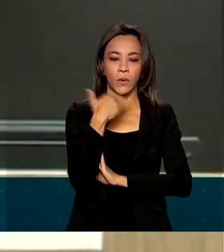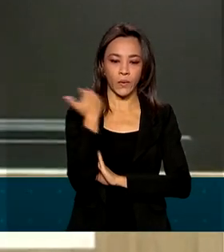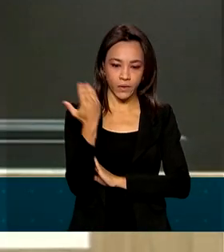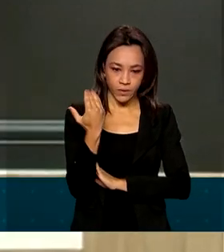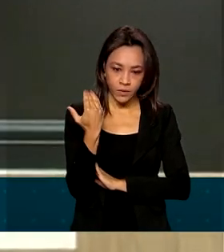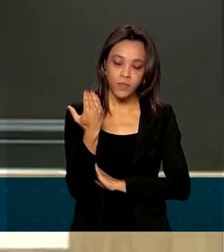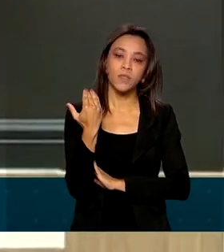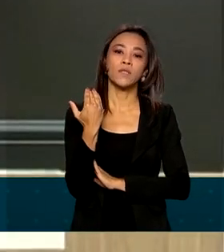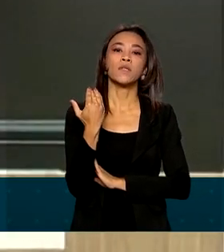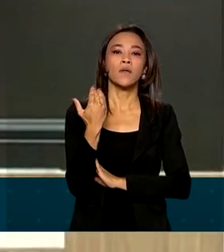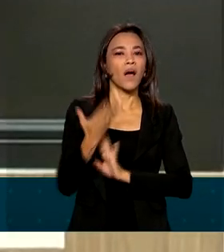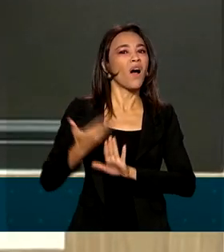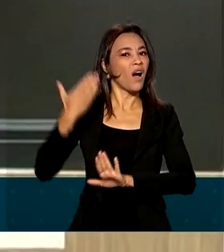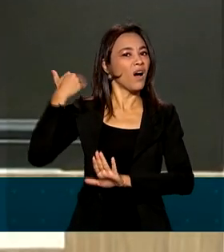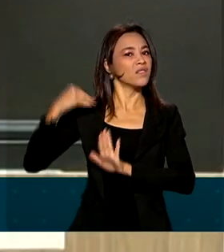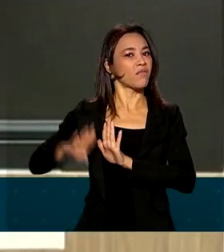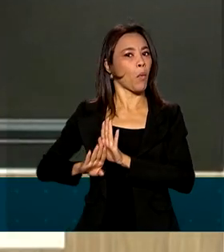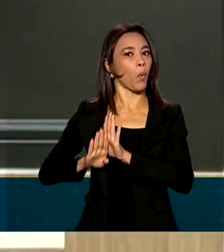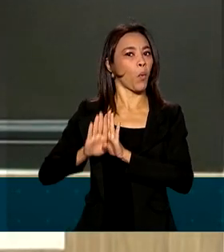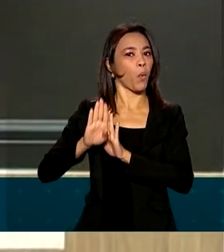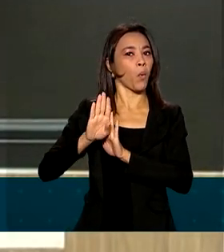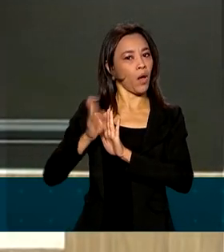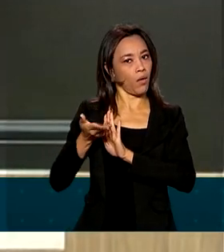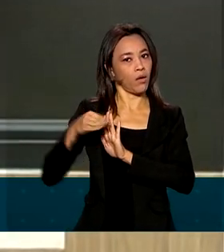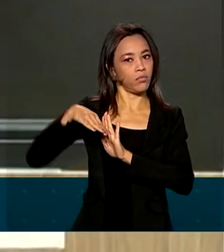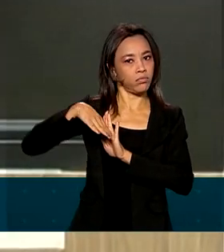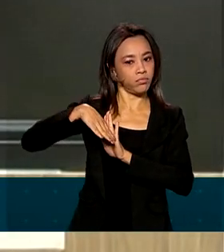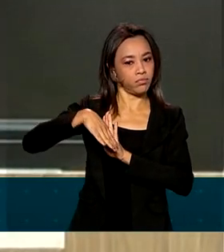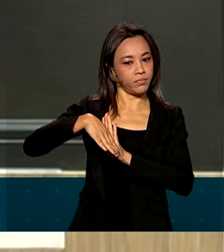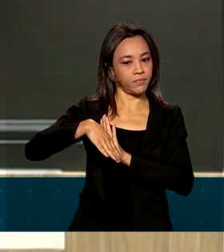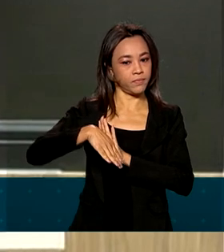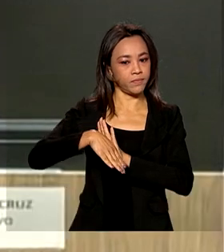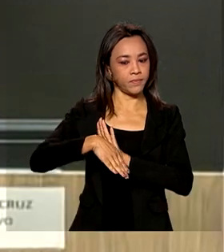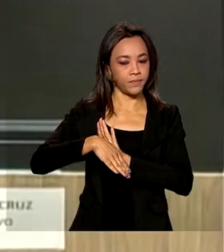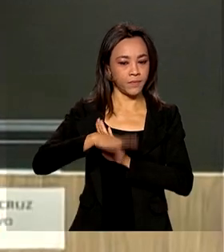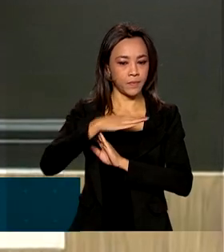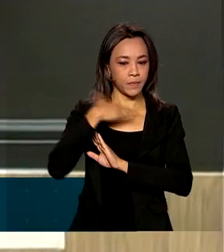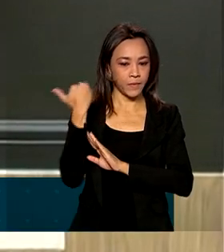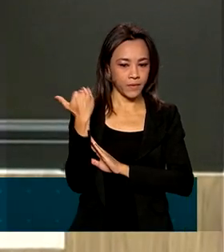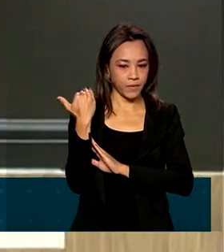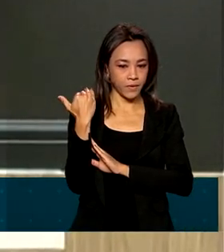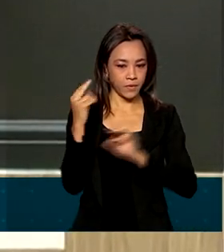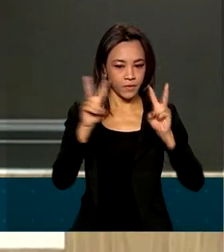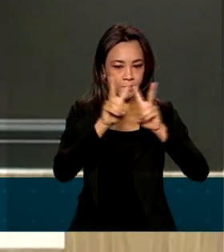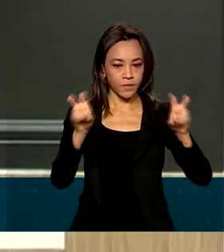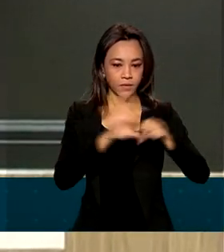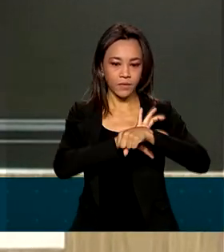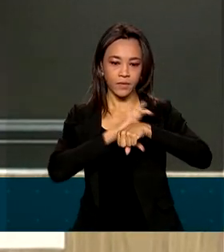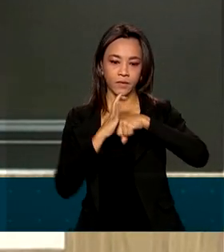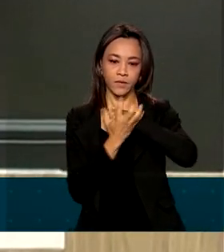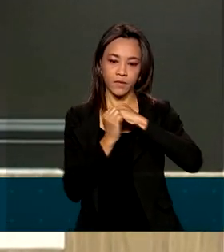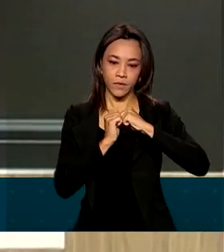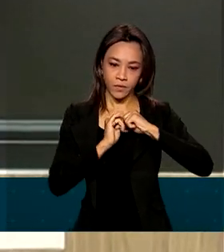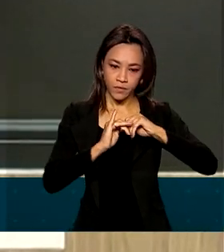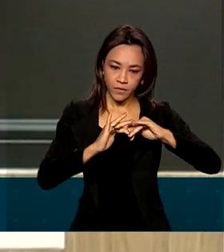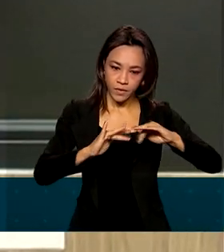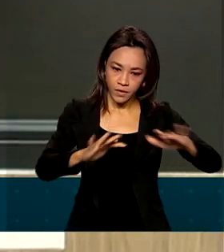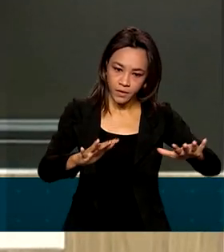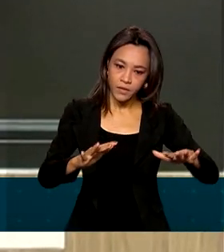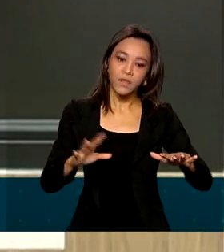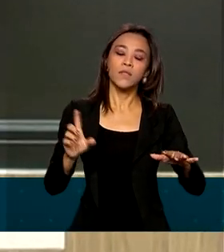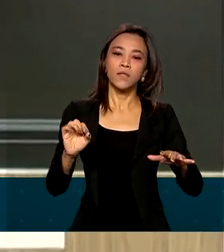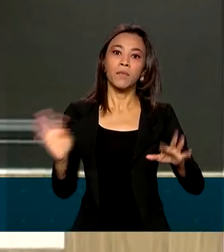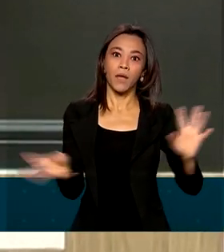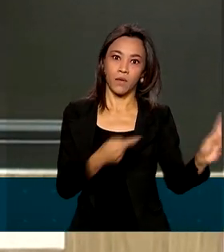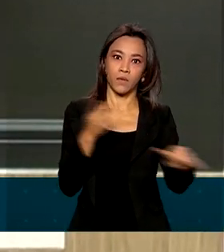tivemos aí com uma alta maior. Mas o que chama atenção de fato é essa inflexão para a subida do número de